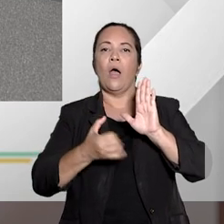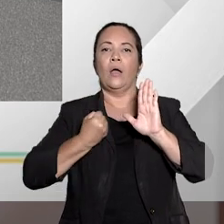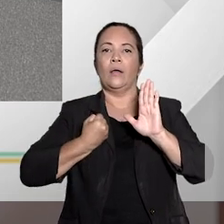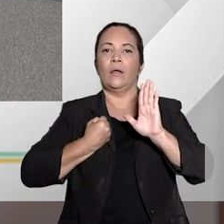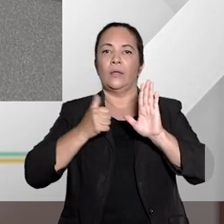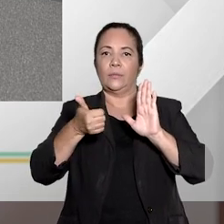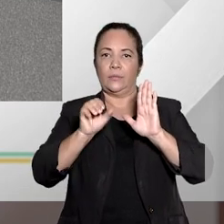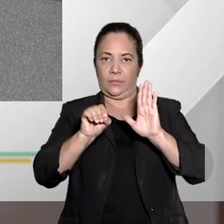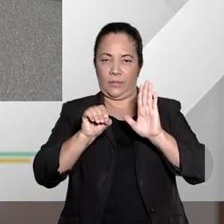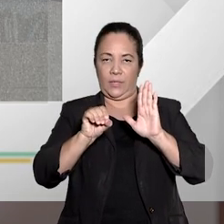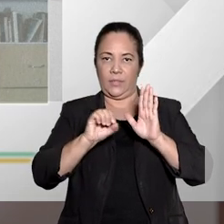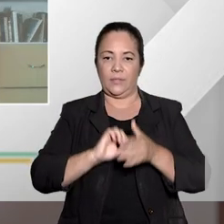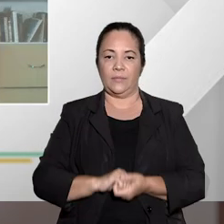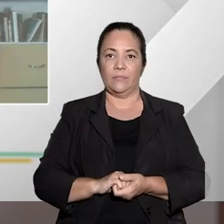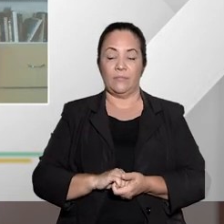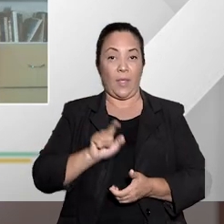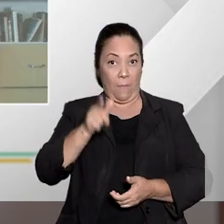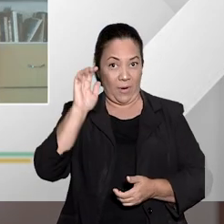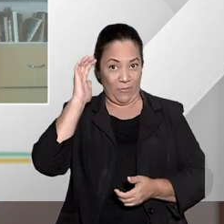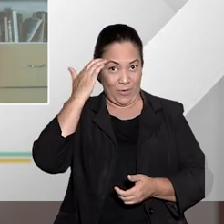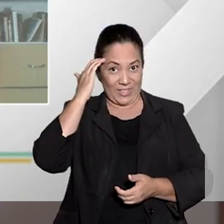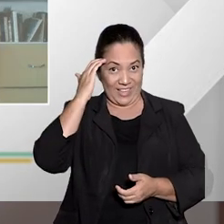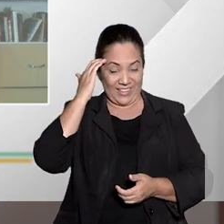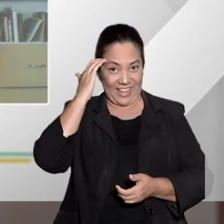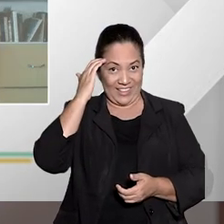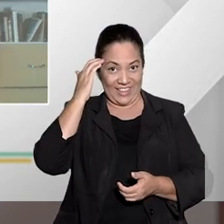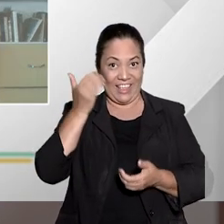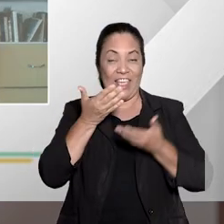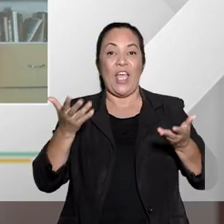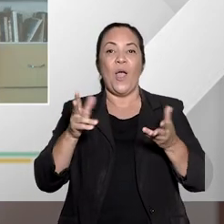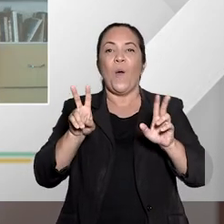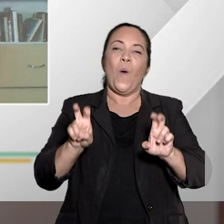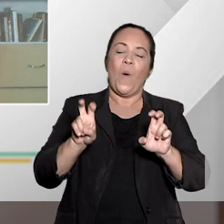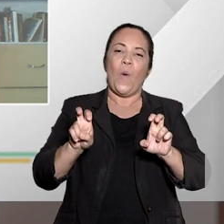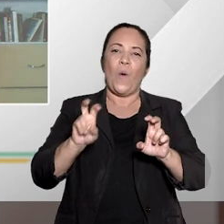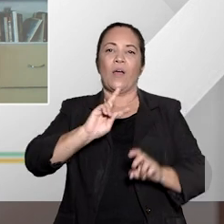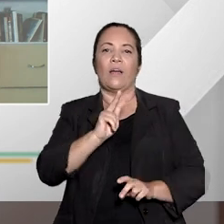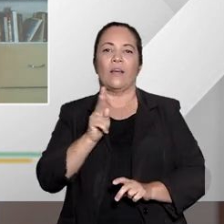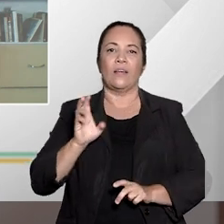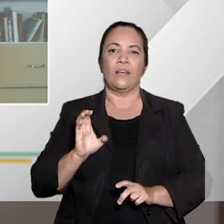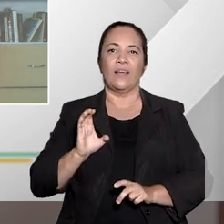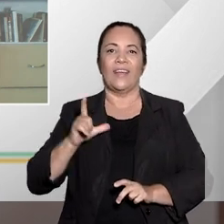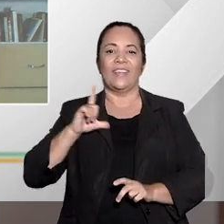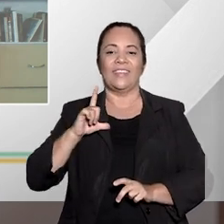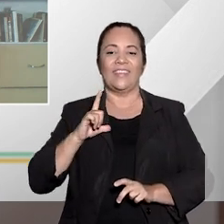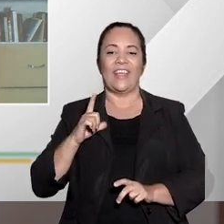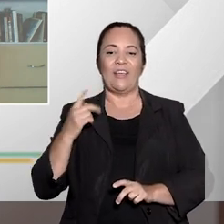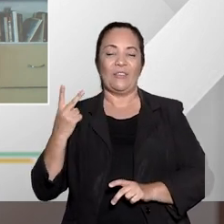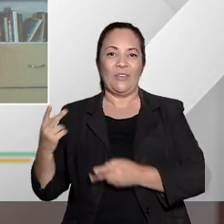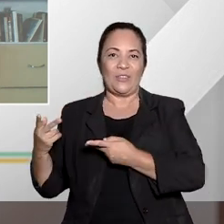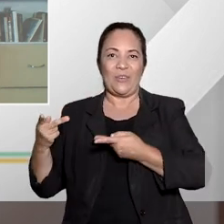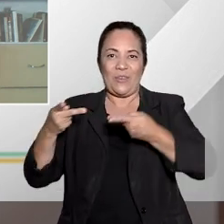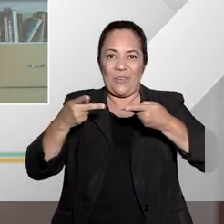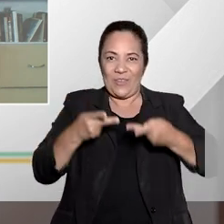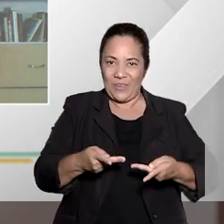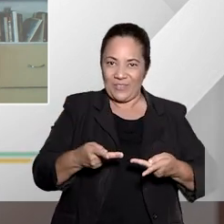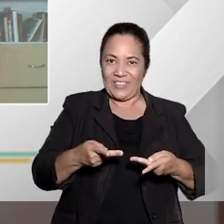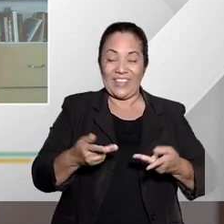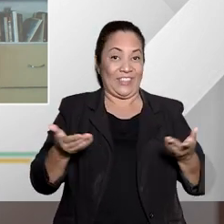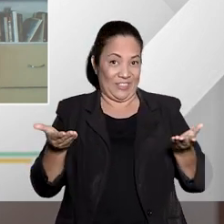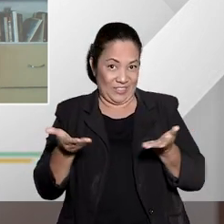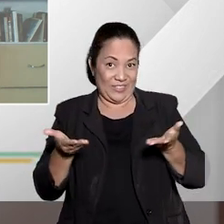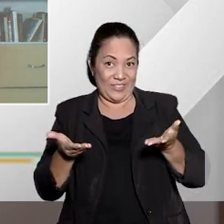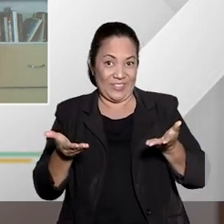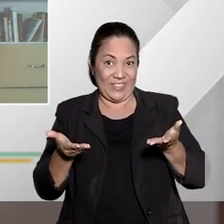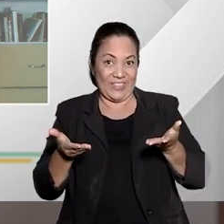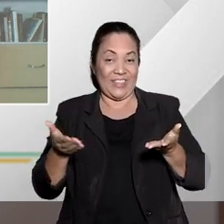o de número 10. Para entender direito sobre habeas corpus, temos os nossos convidados de hoje, que já estão aqui com